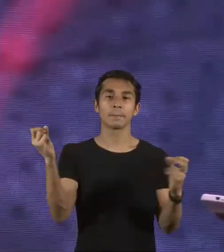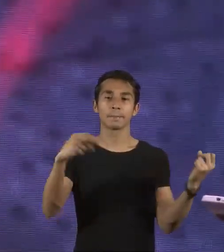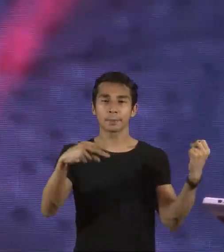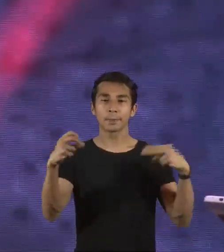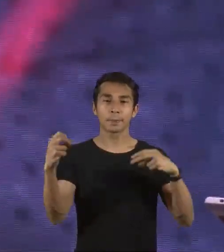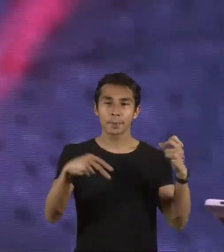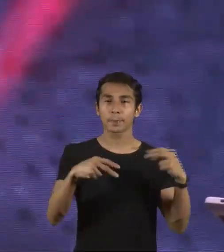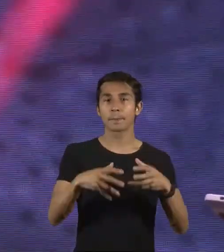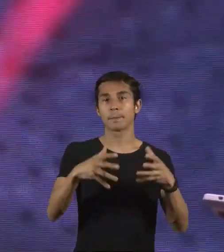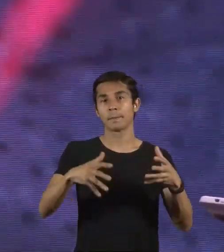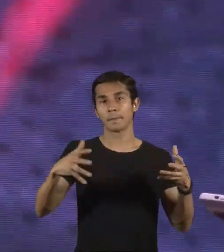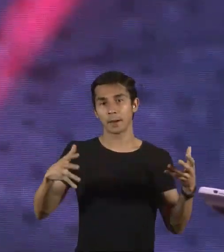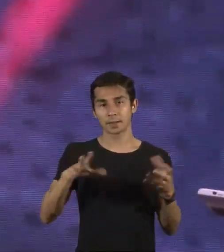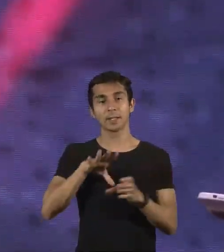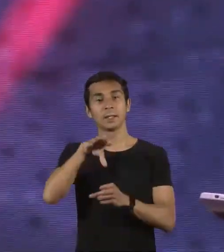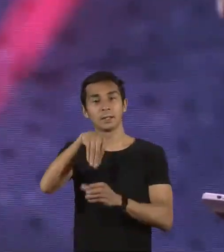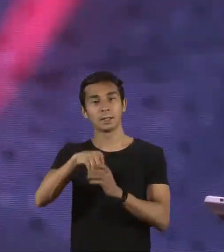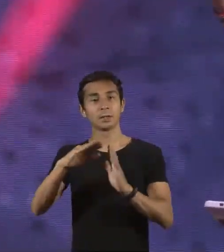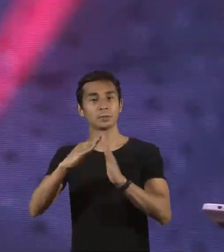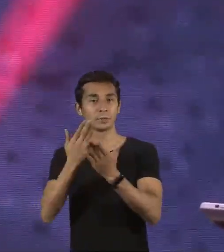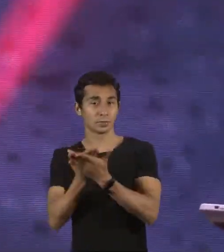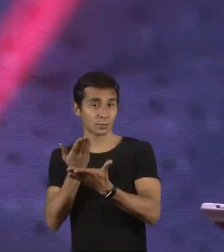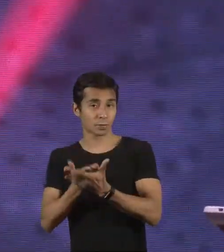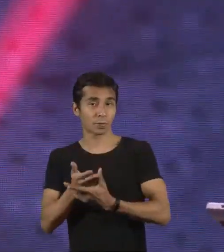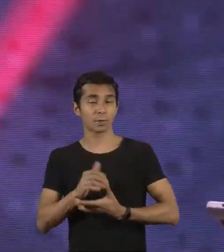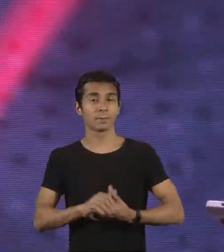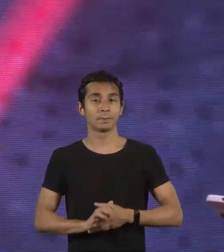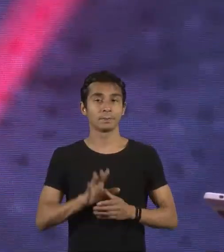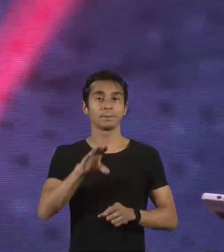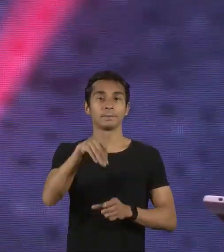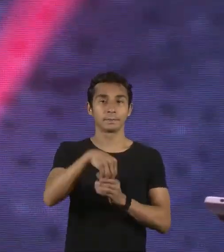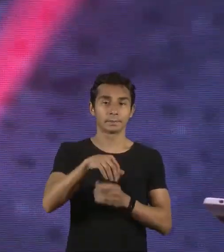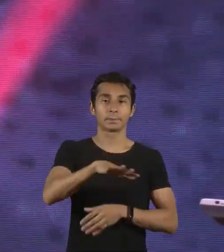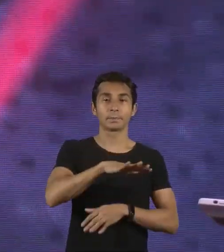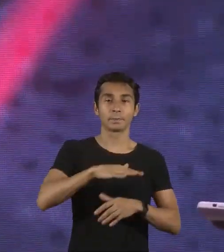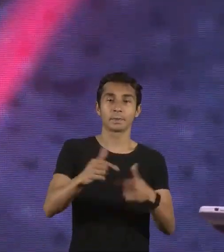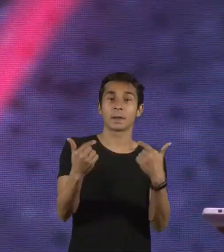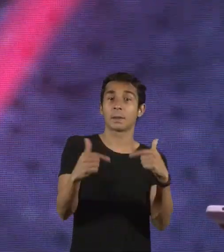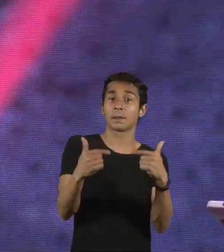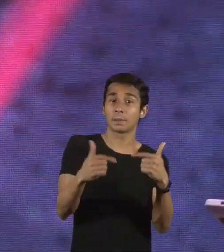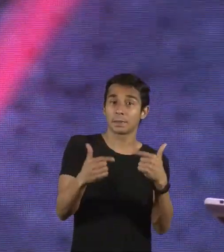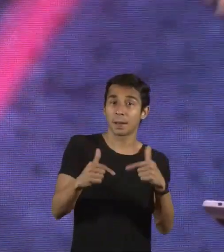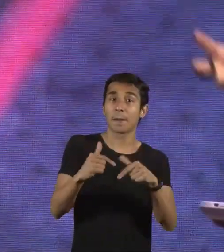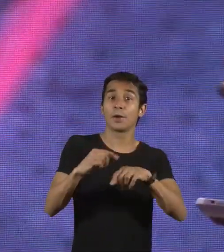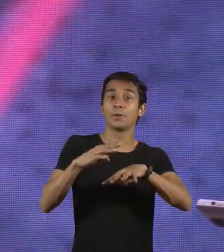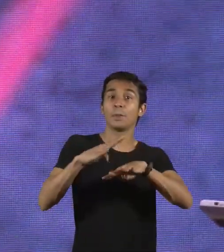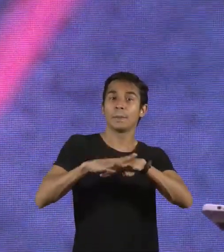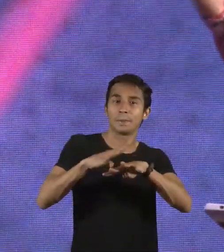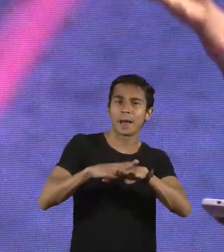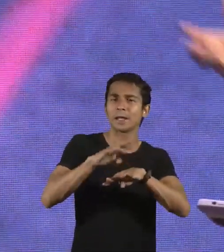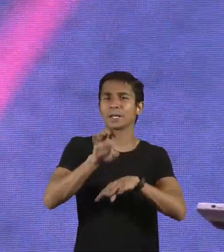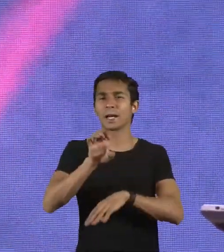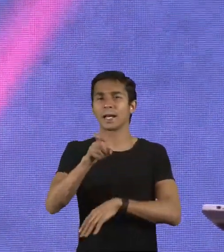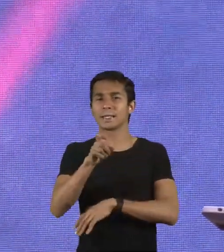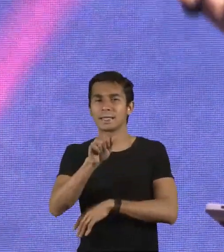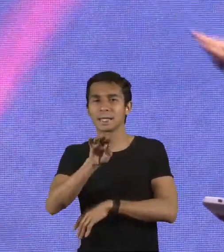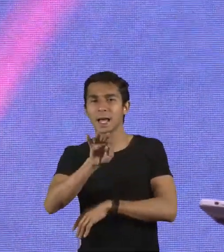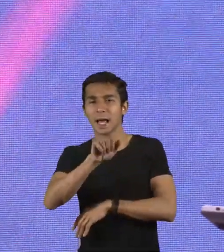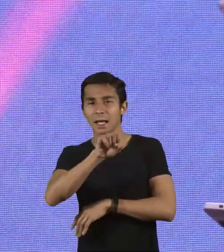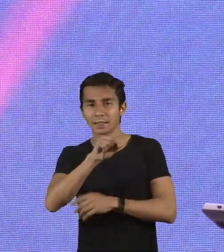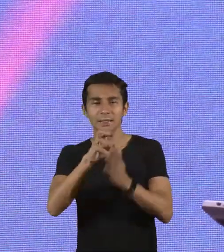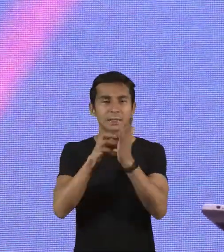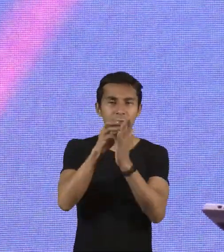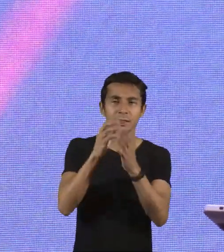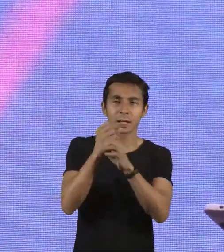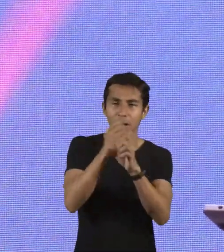escolas, no estímulo a carreiras de exatas, no estímulo a que elas possam